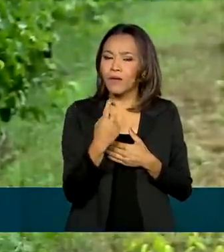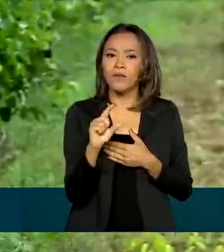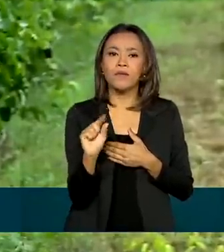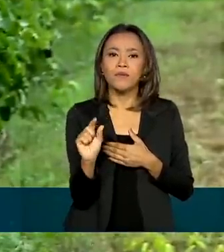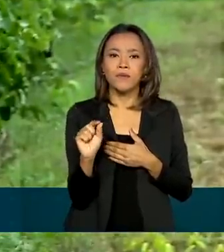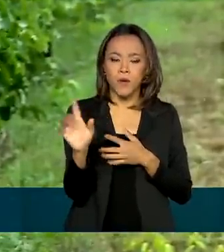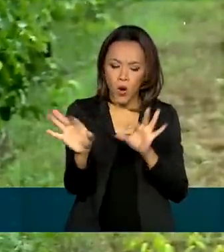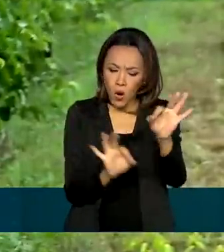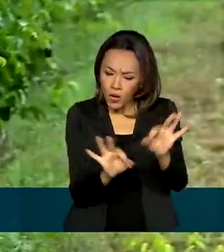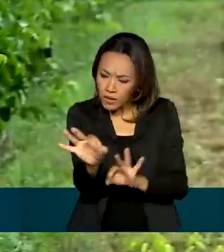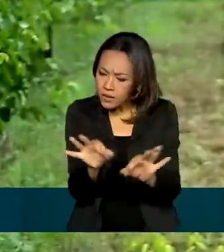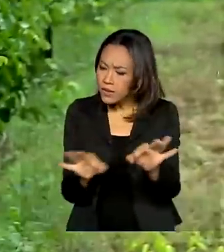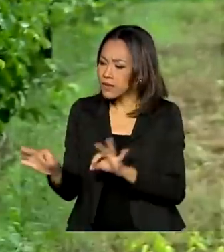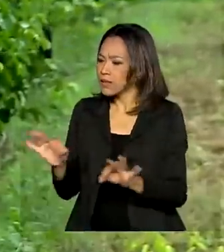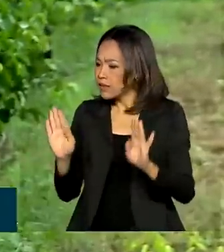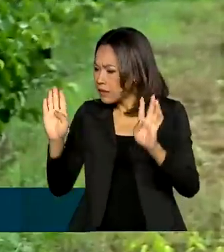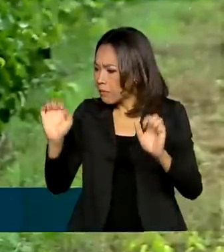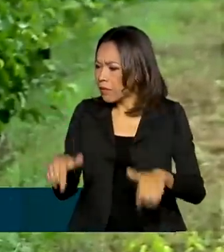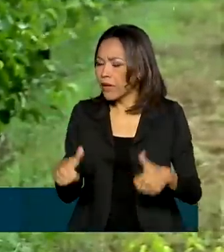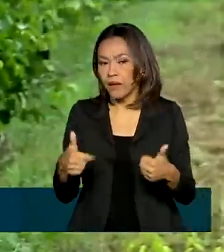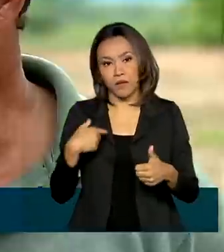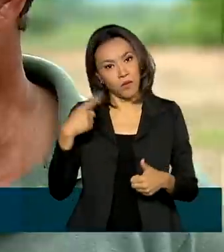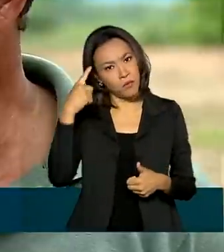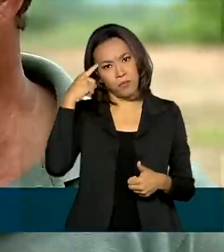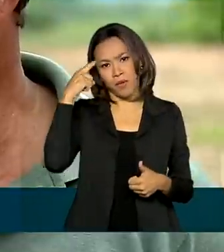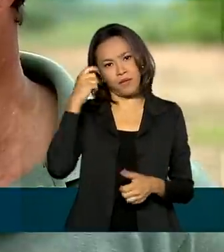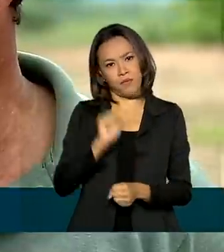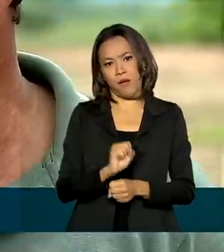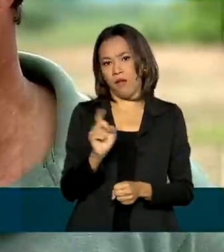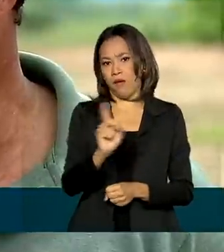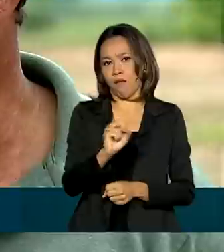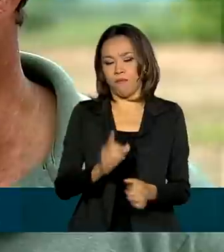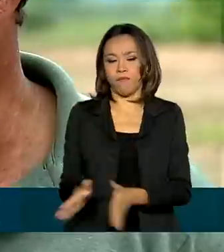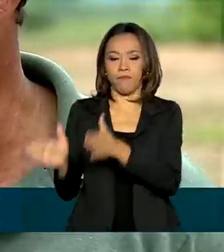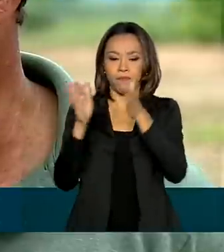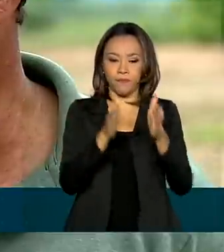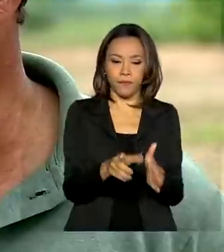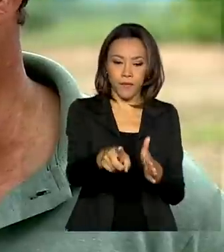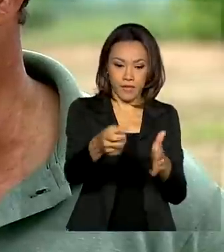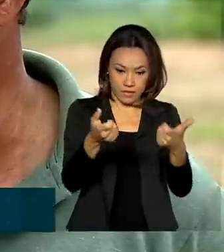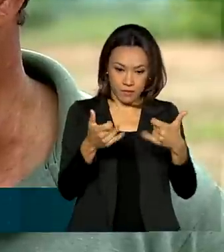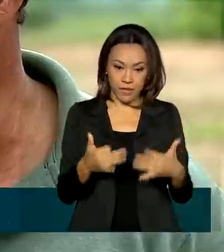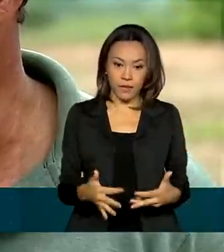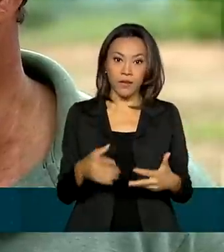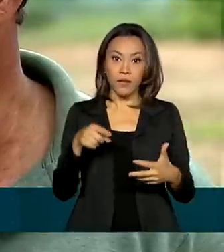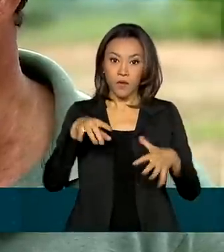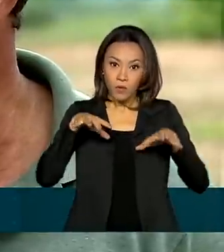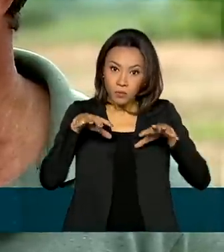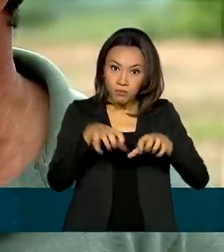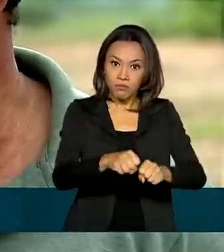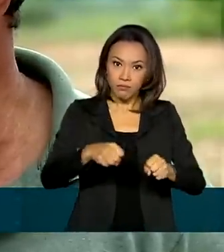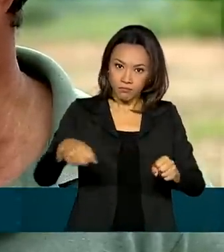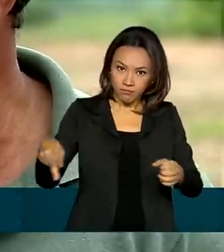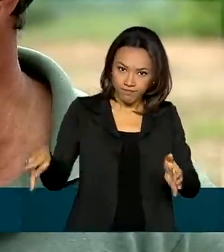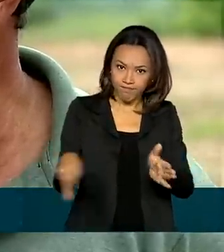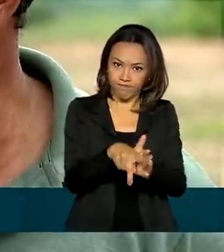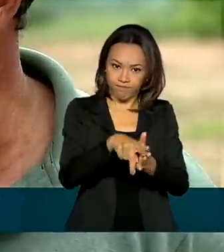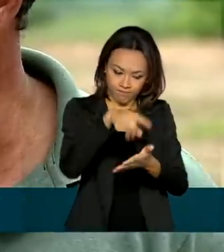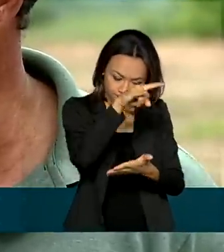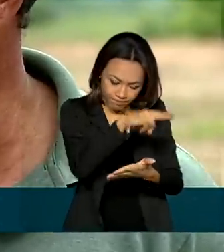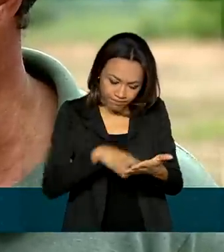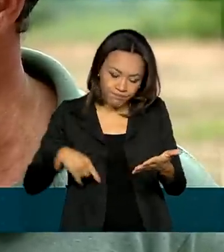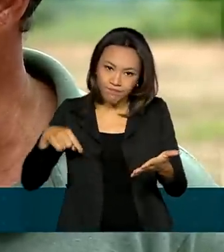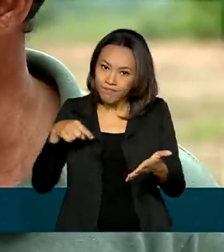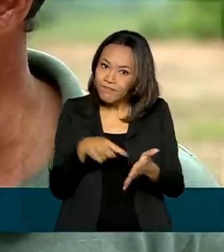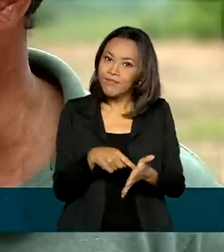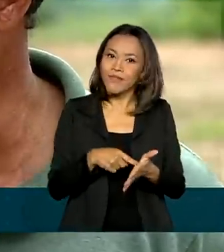estruturar mais o negócio. Porque a gente não pensa em parar. Na medida que esse título se torna uma escritura, ele